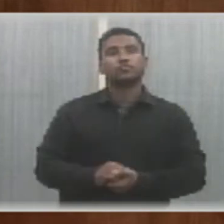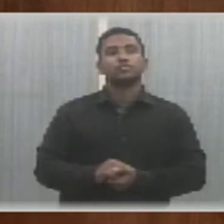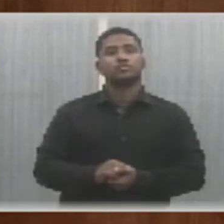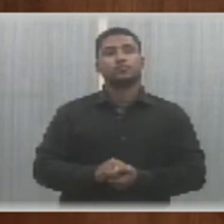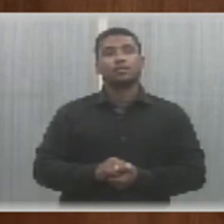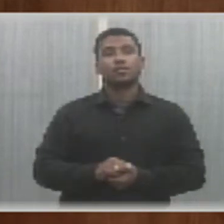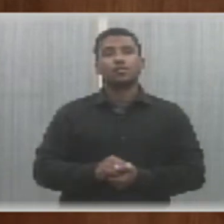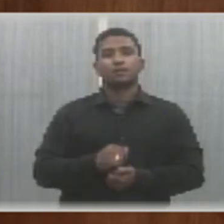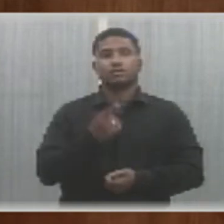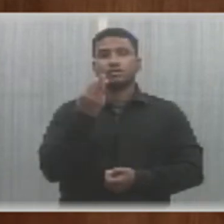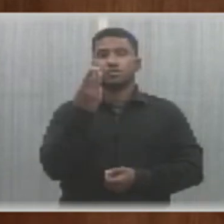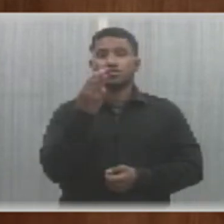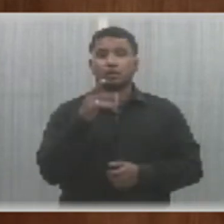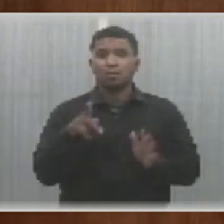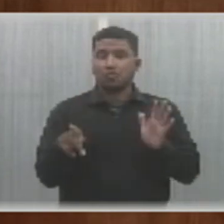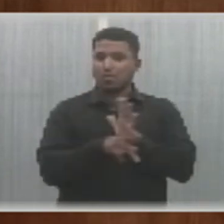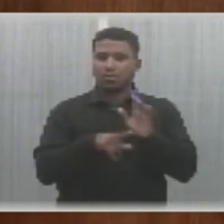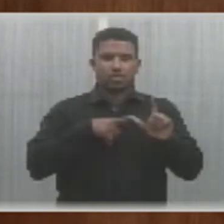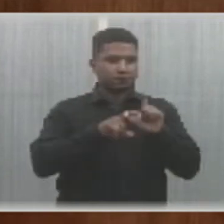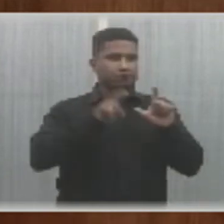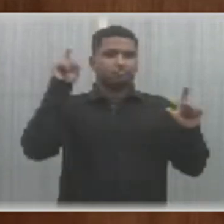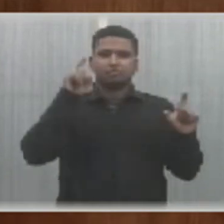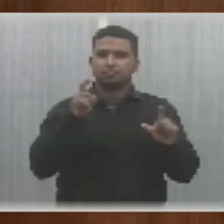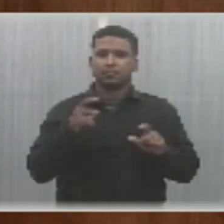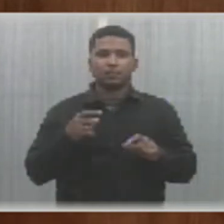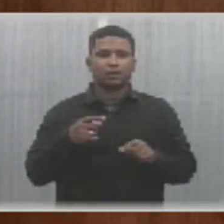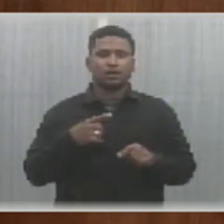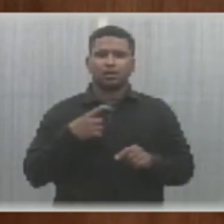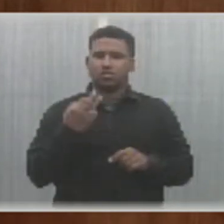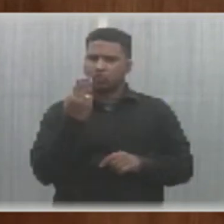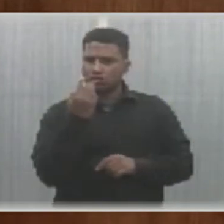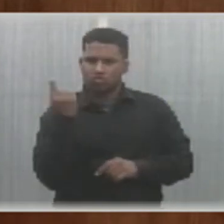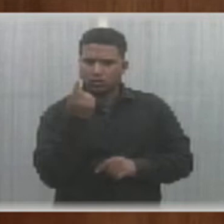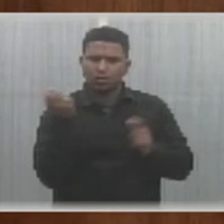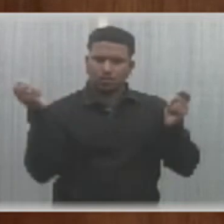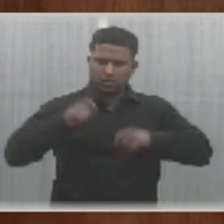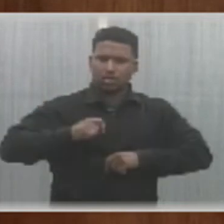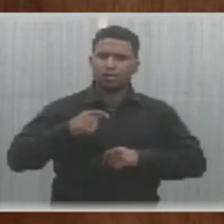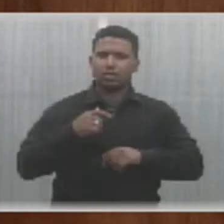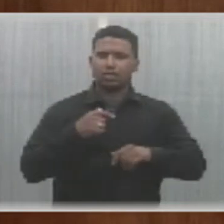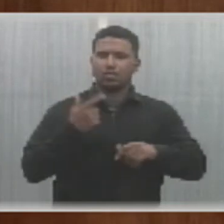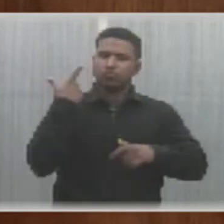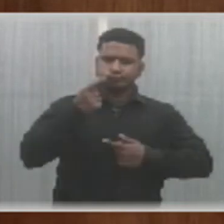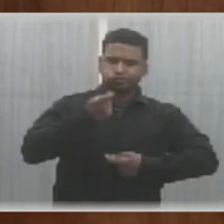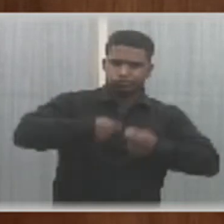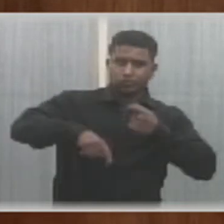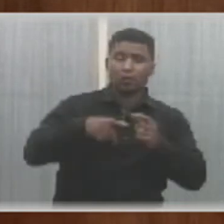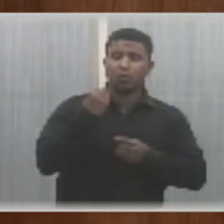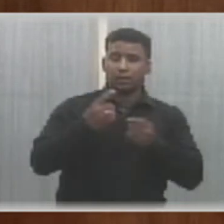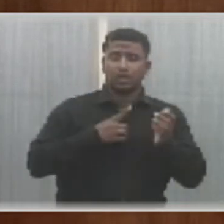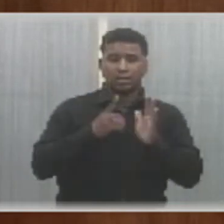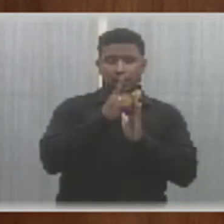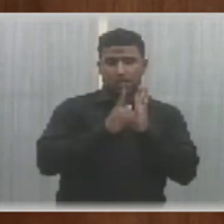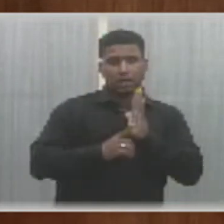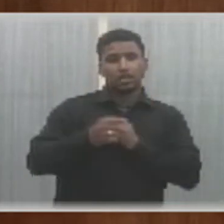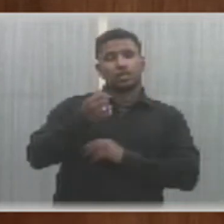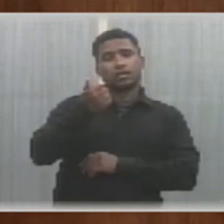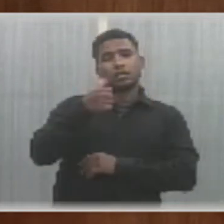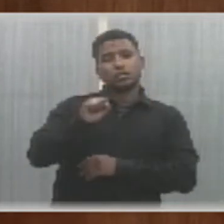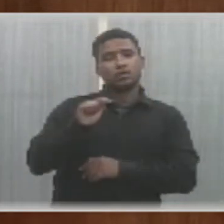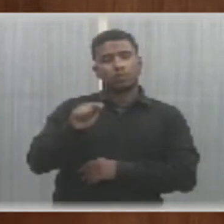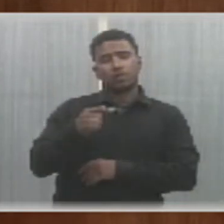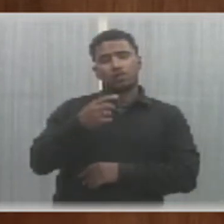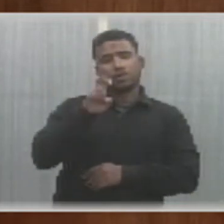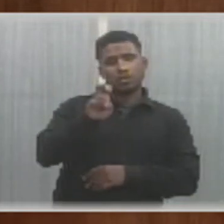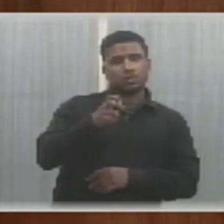Universidade Estadual do Piauí, o ESP, considerando que já existe comissão para essa finalidade, conforme o decreto 18.549,